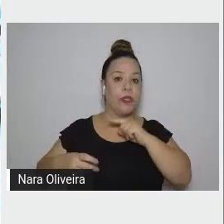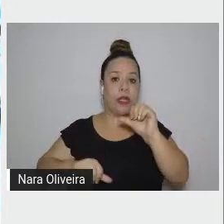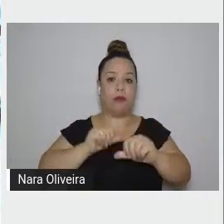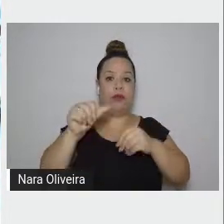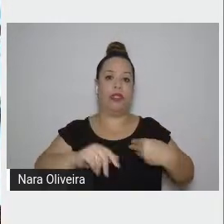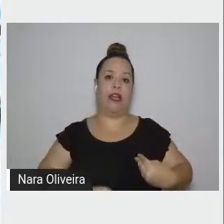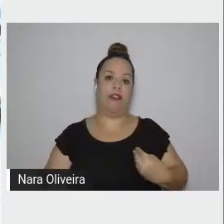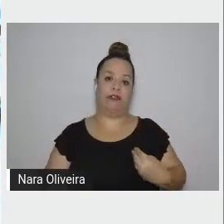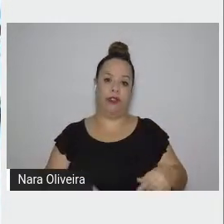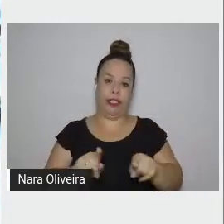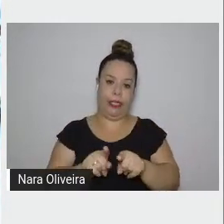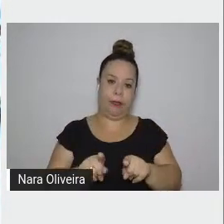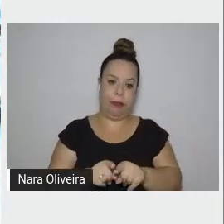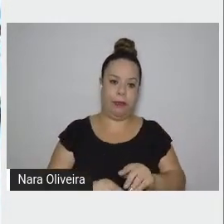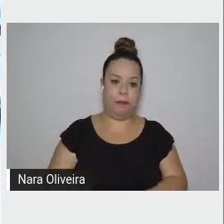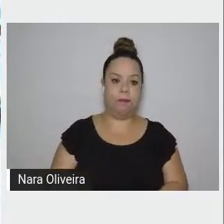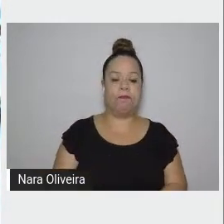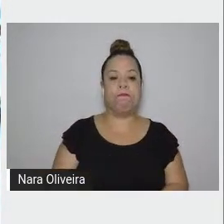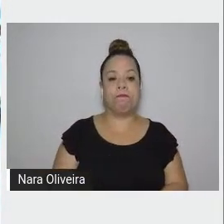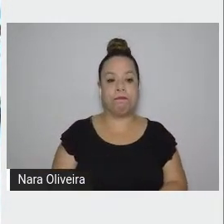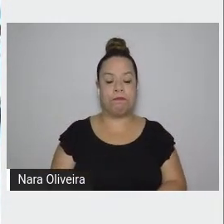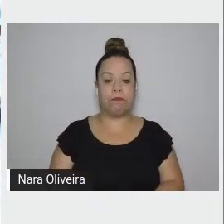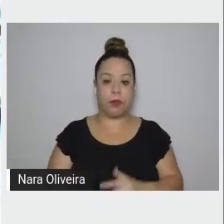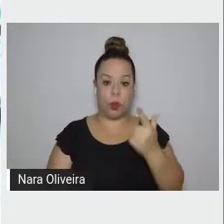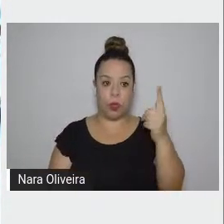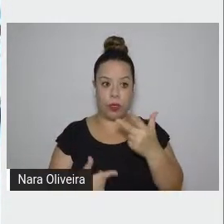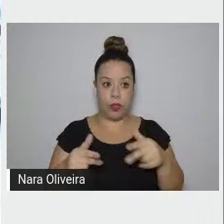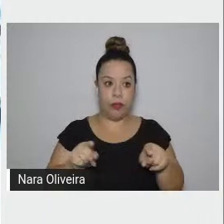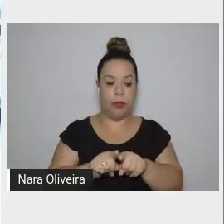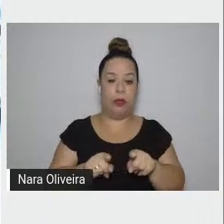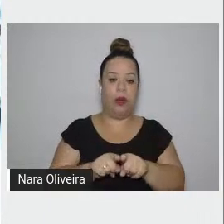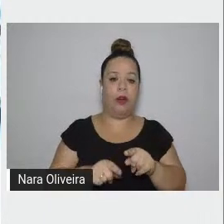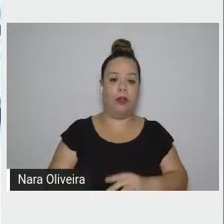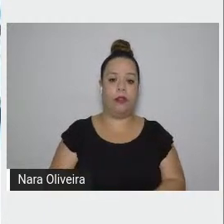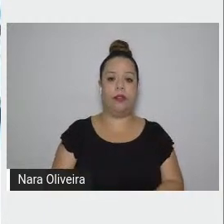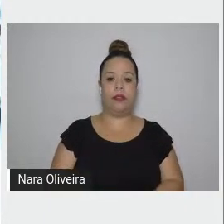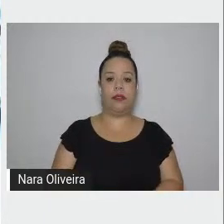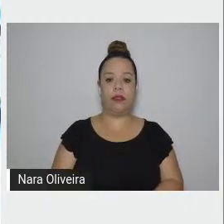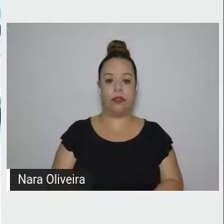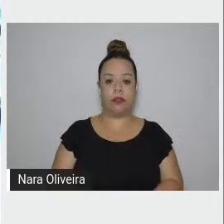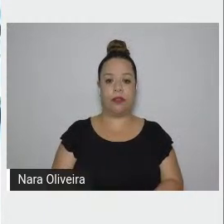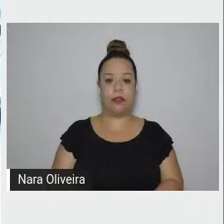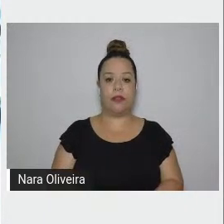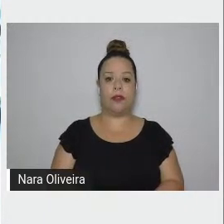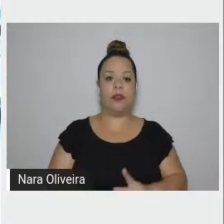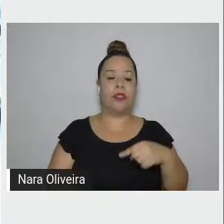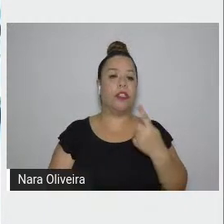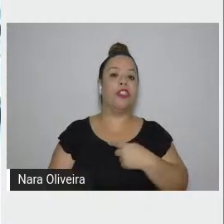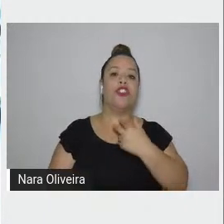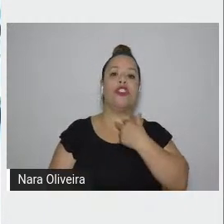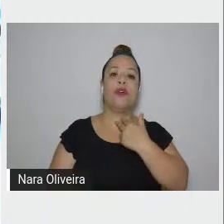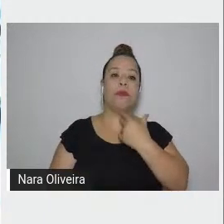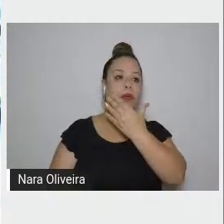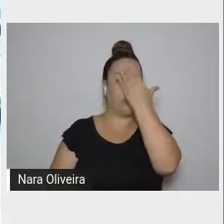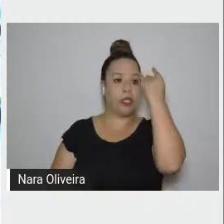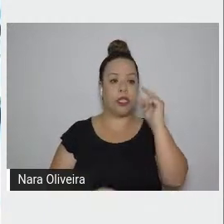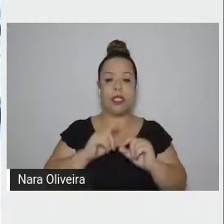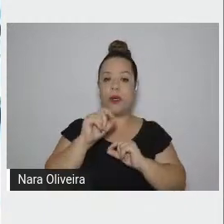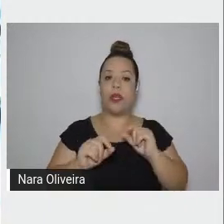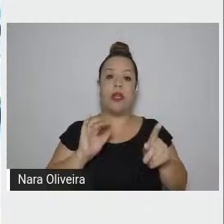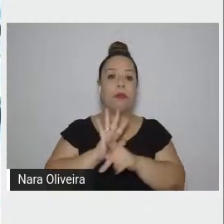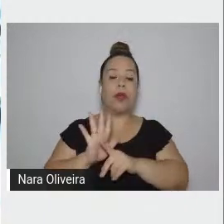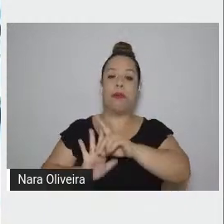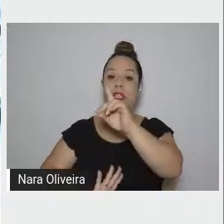Outro aspecto do ideário que não devemos esquecer é o direito dos